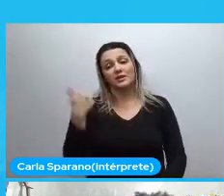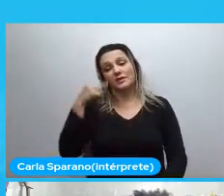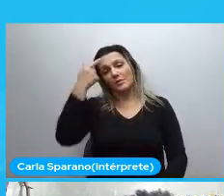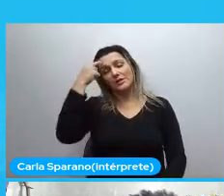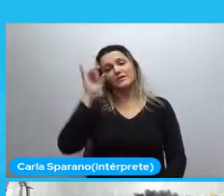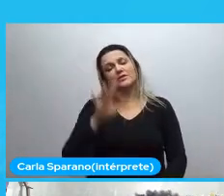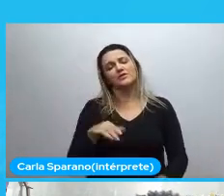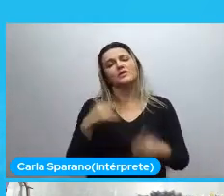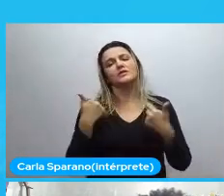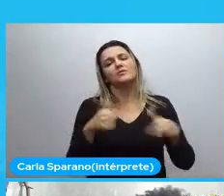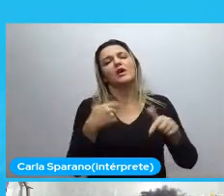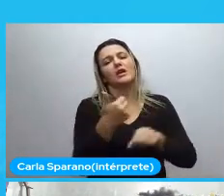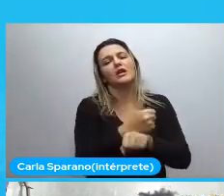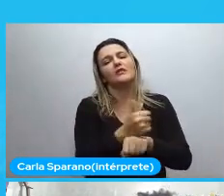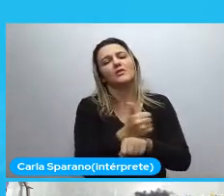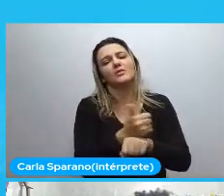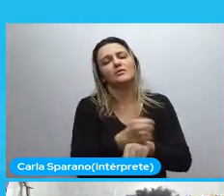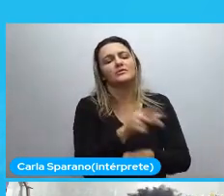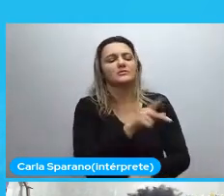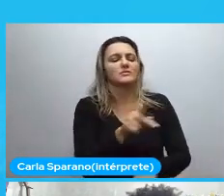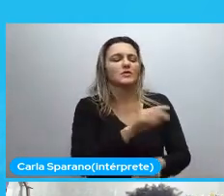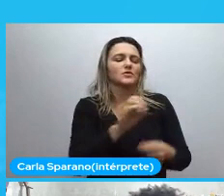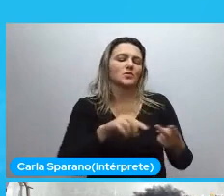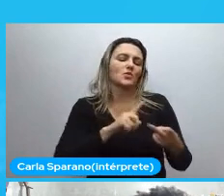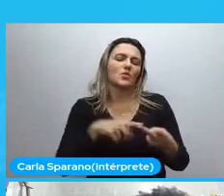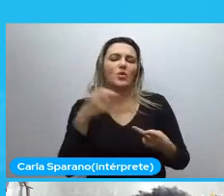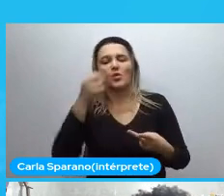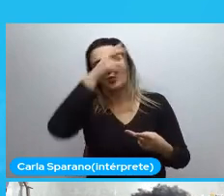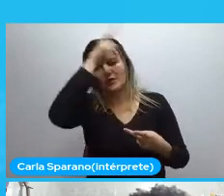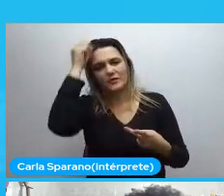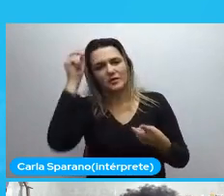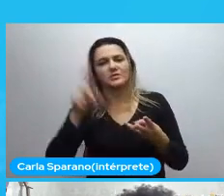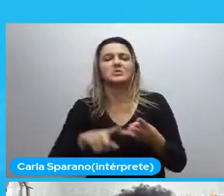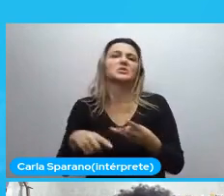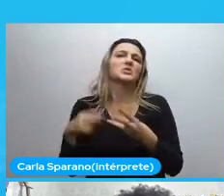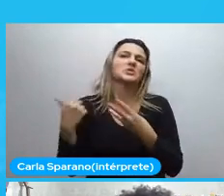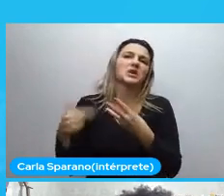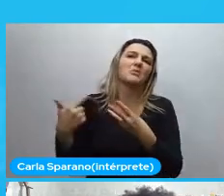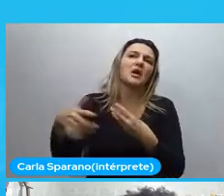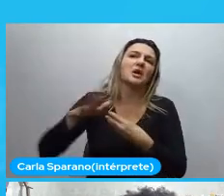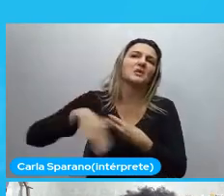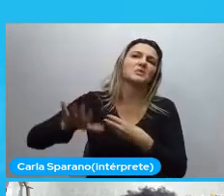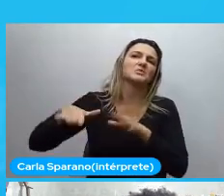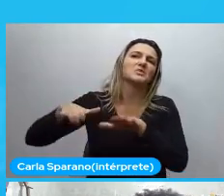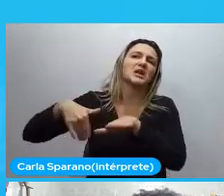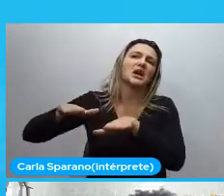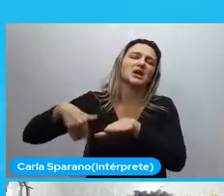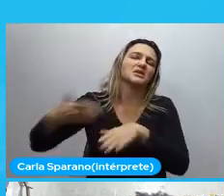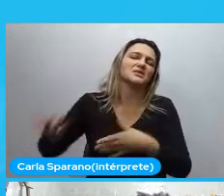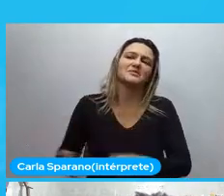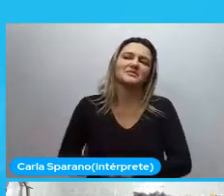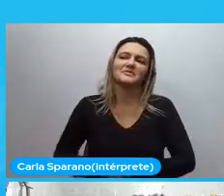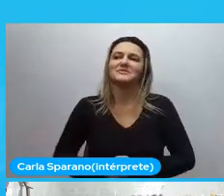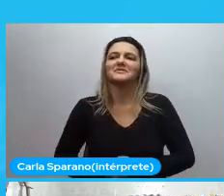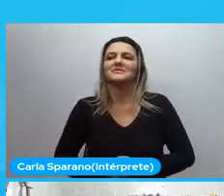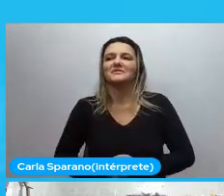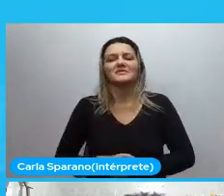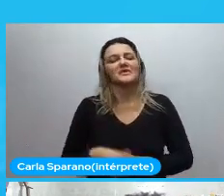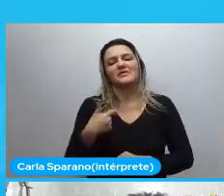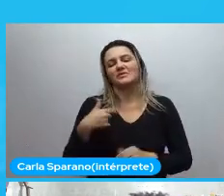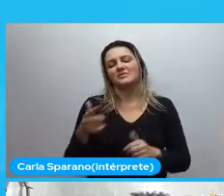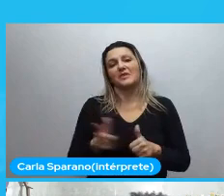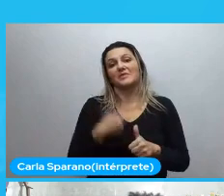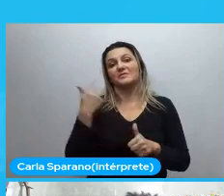trabalhar em prefeitura. Ou trabalhar em atividades. De praia. Assim. Eu sempre. Nunca. Não foi minha primeira